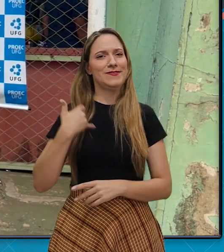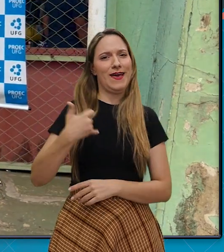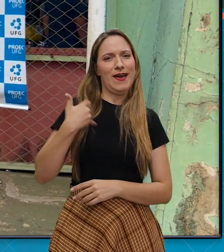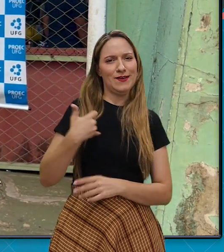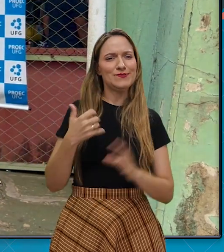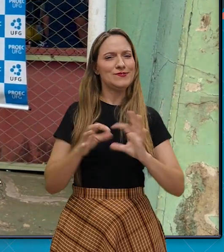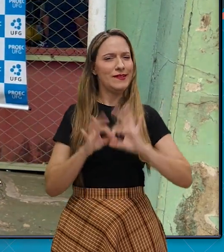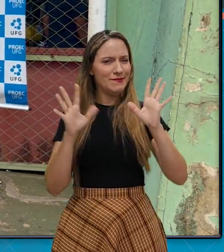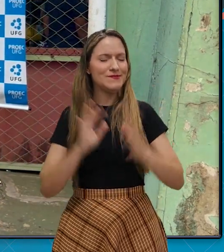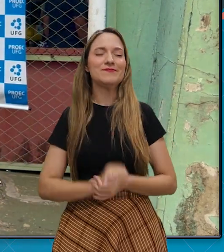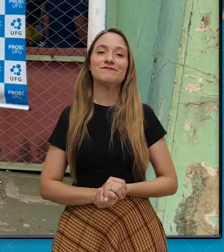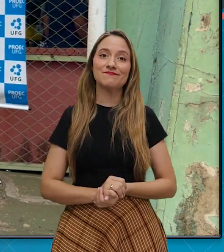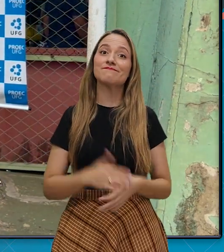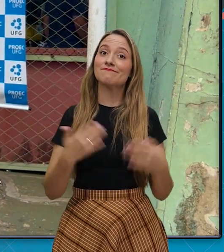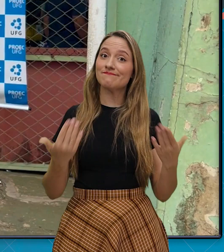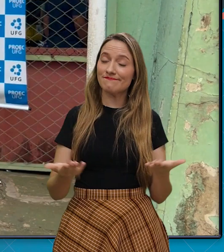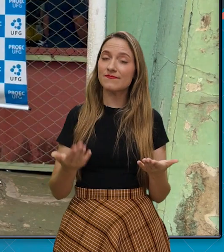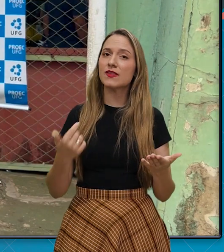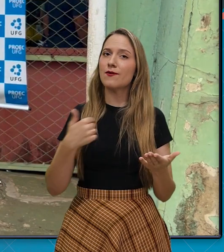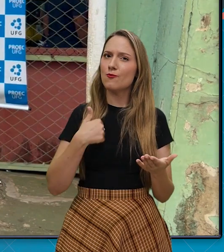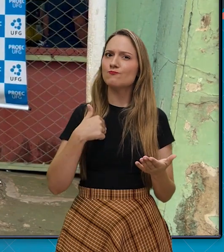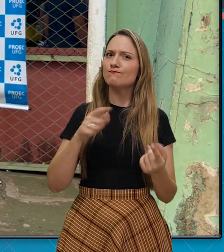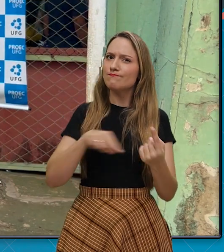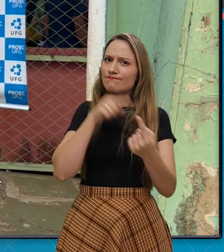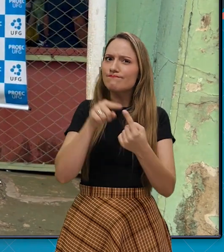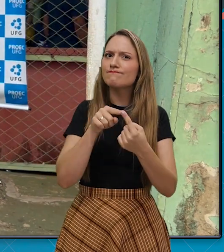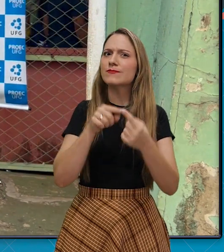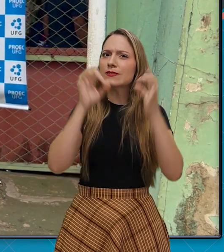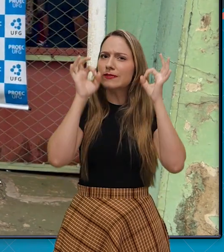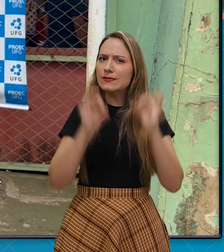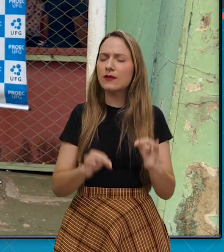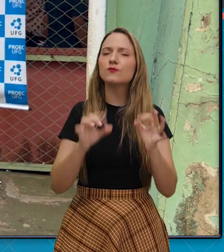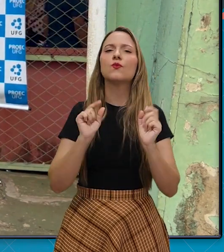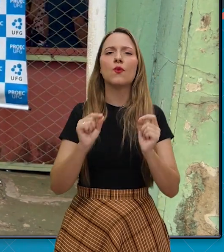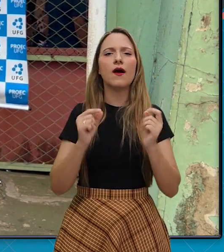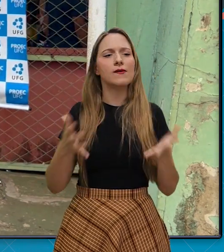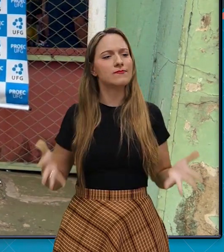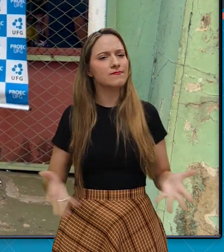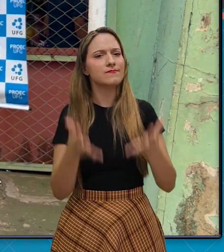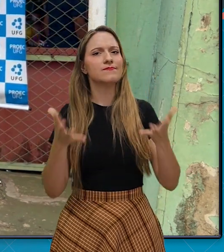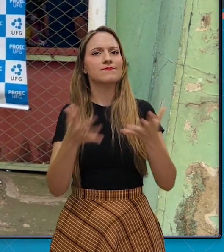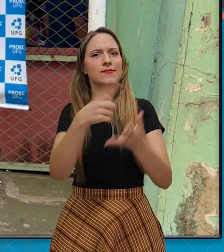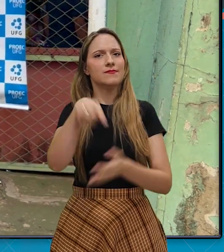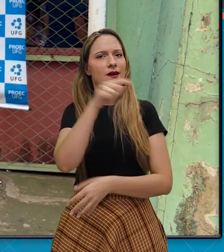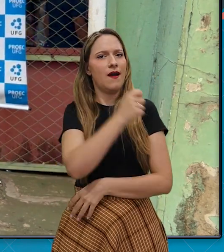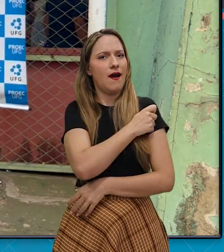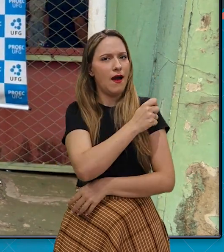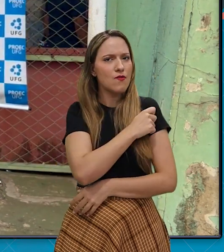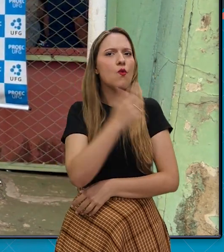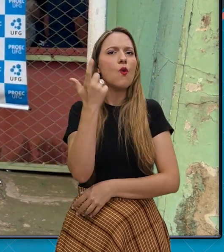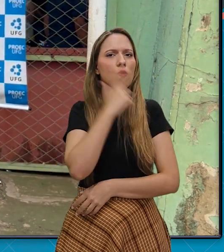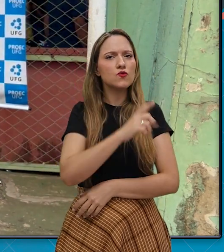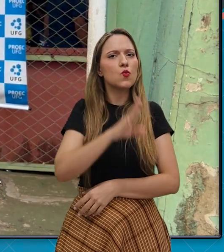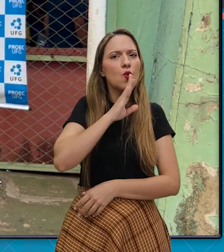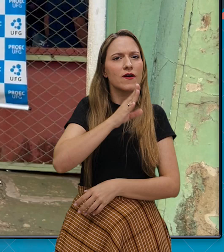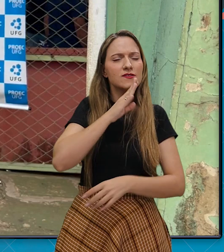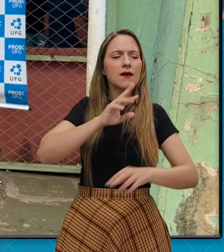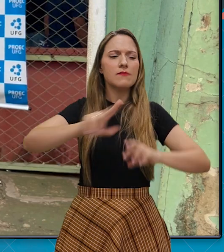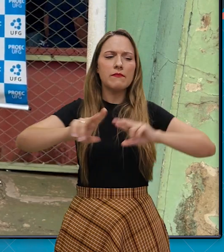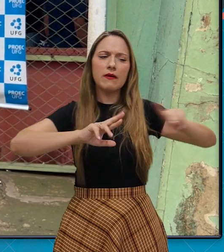da idade. Então, o meu maior objetivo é fazer com que os meus alunos